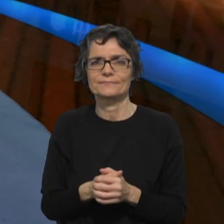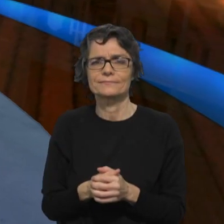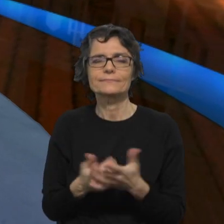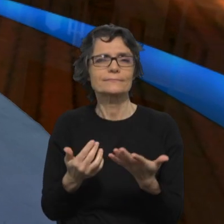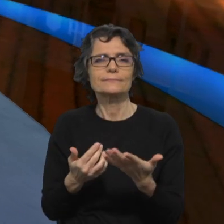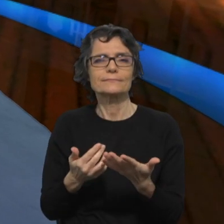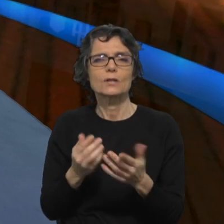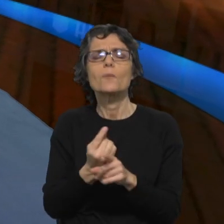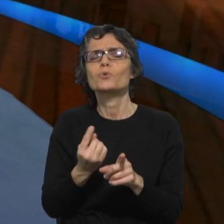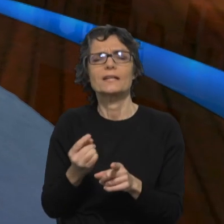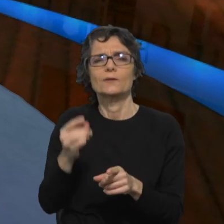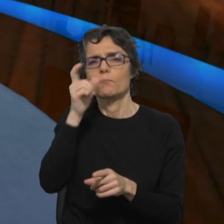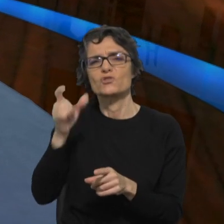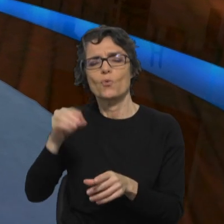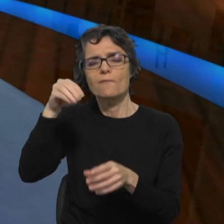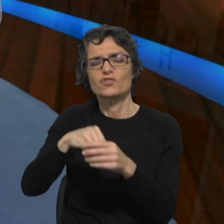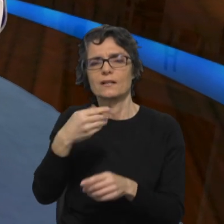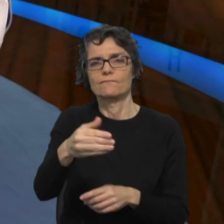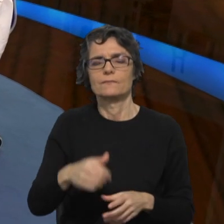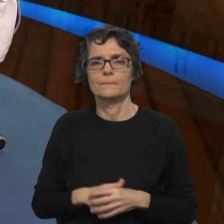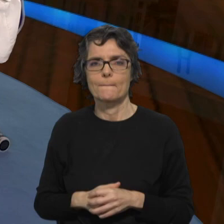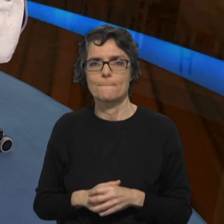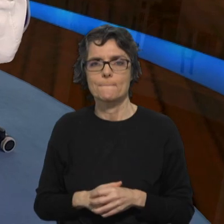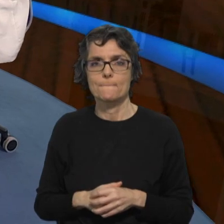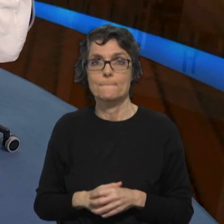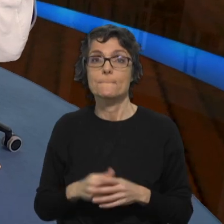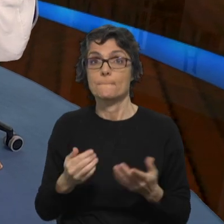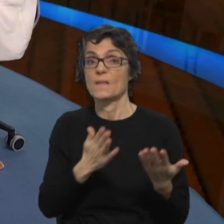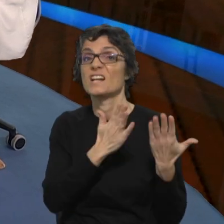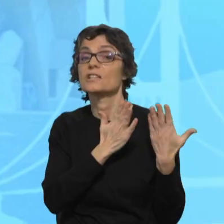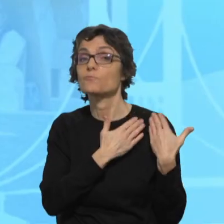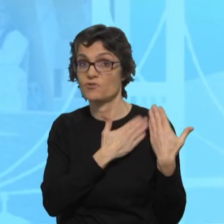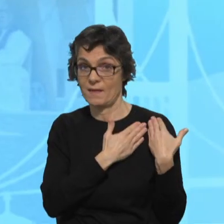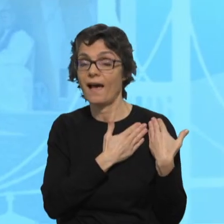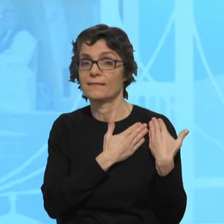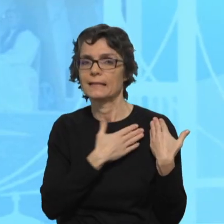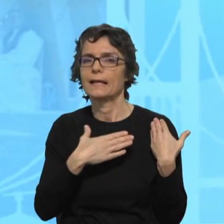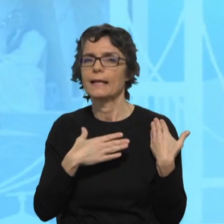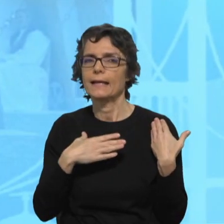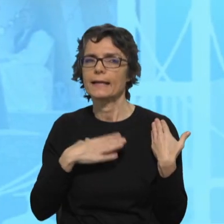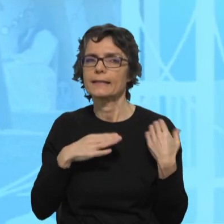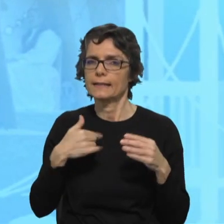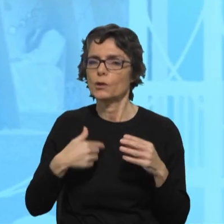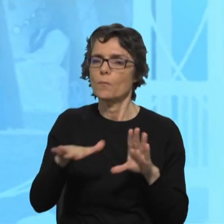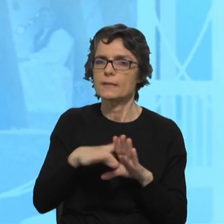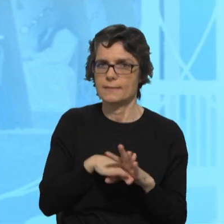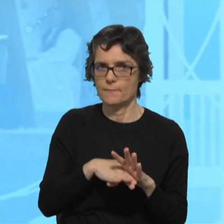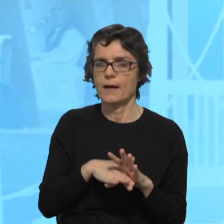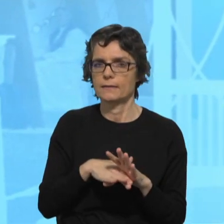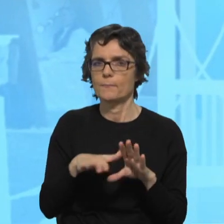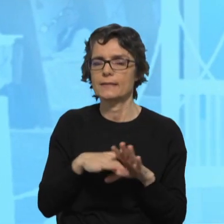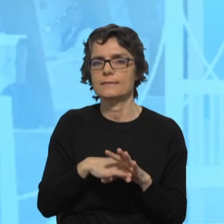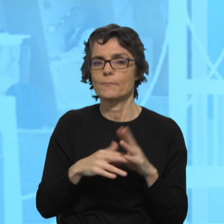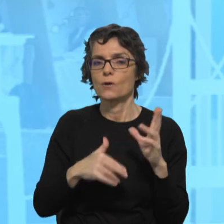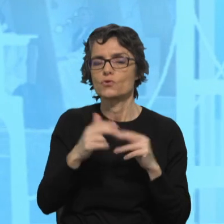o que vos motiva para votar? A responsabilidade e o sentir-me parte, parte deste país, parte da sua construção,